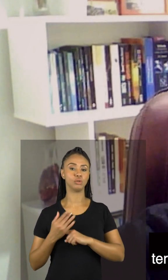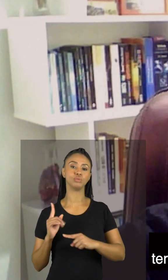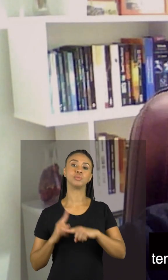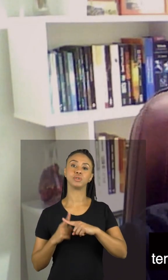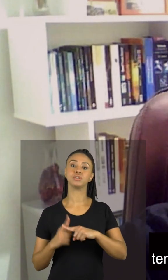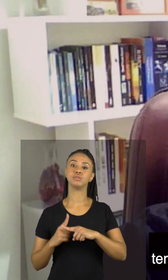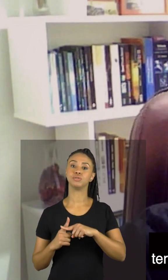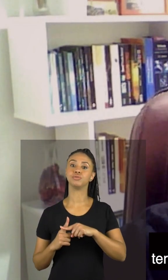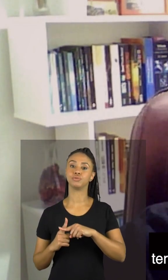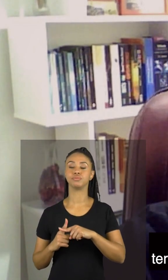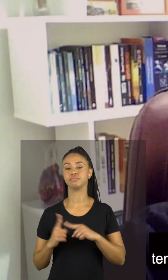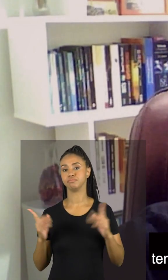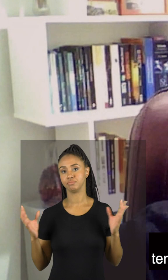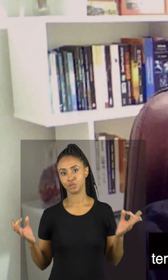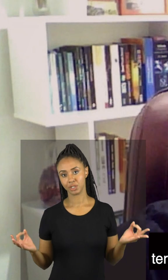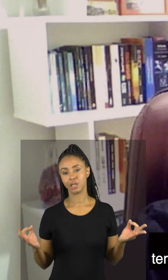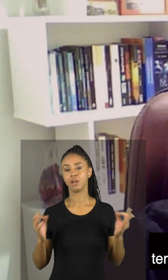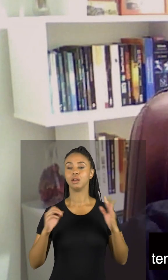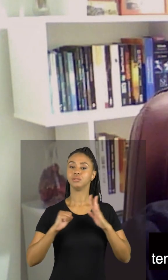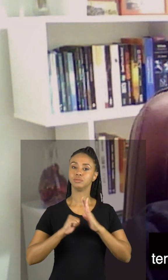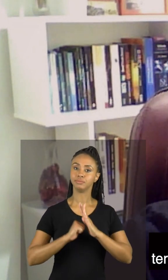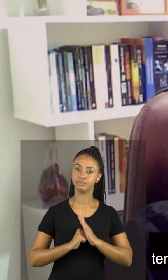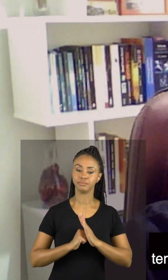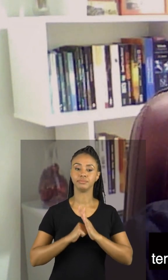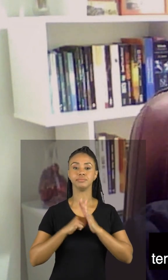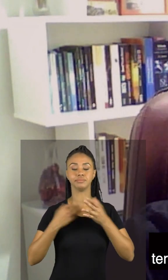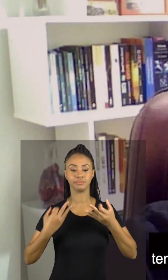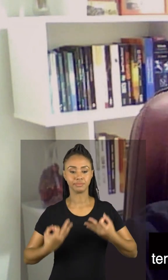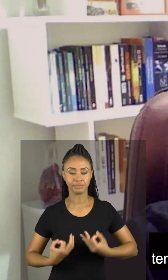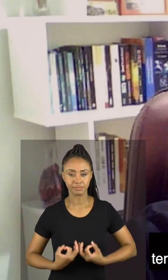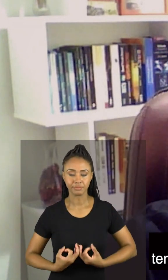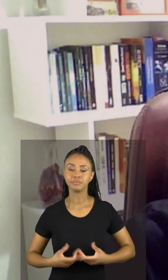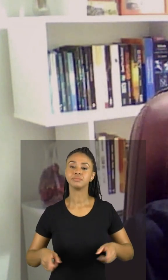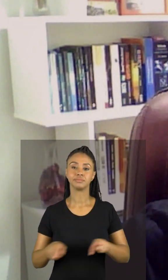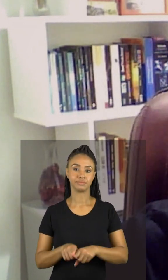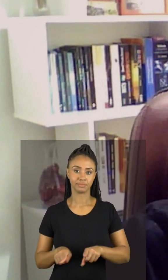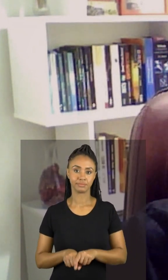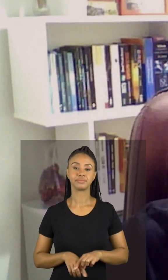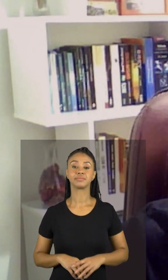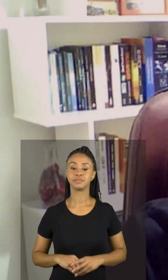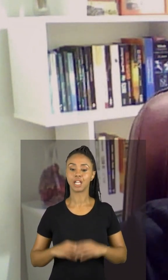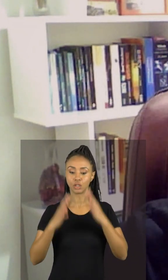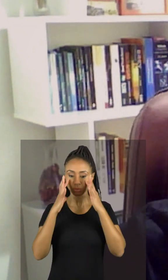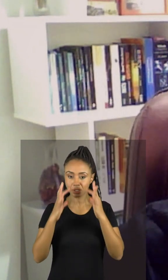para a pessoa meditar ter esse momento de concentração e de